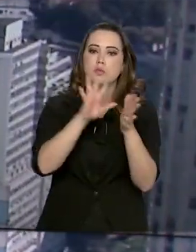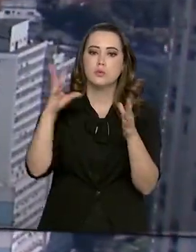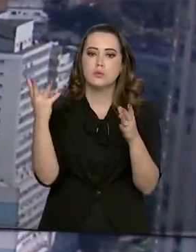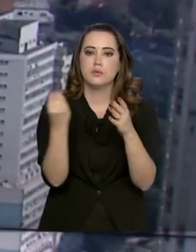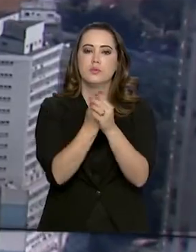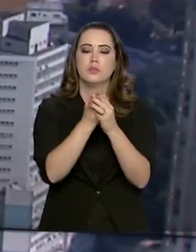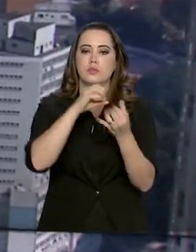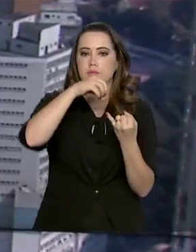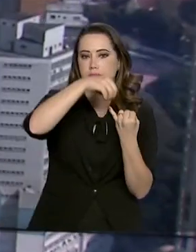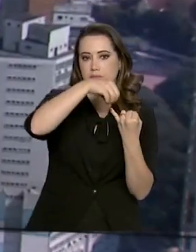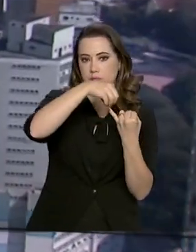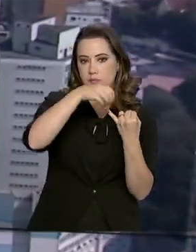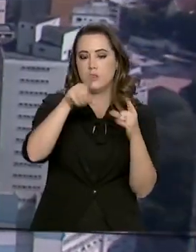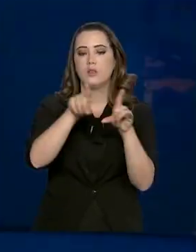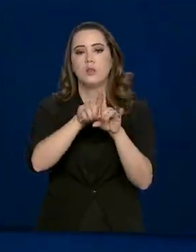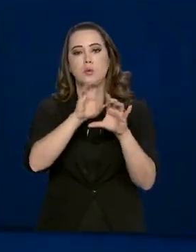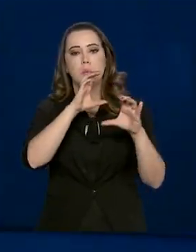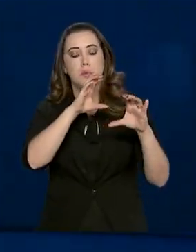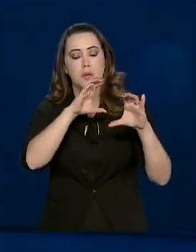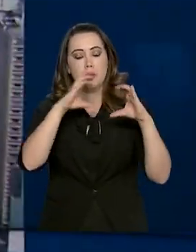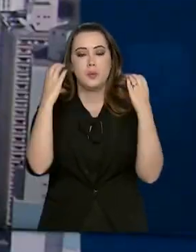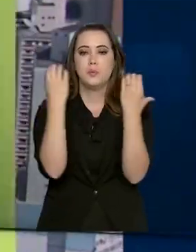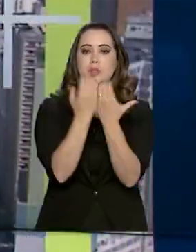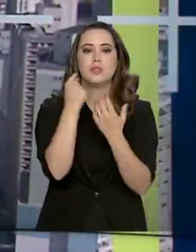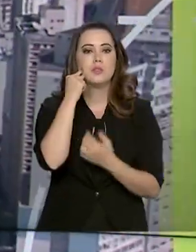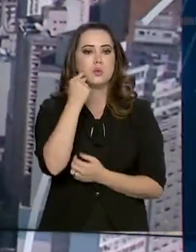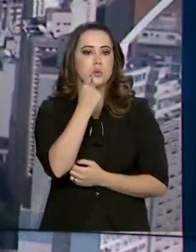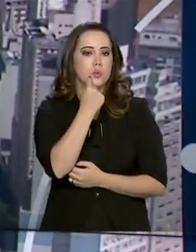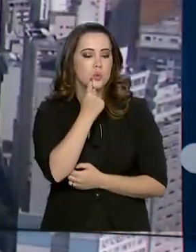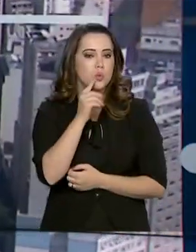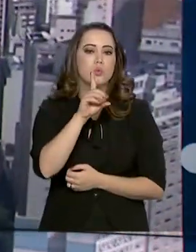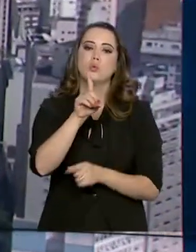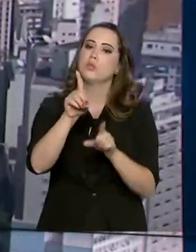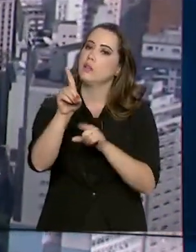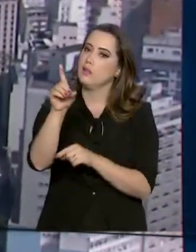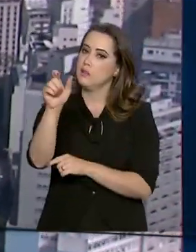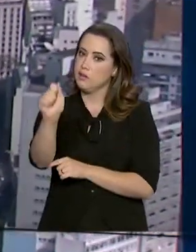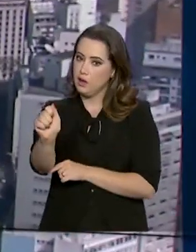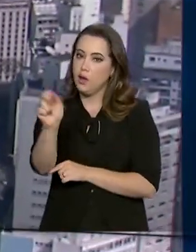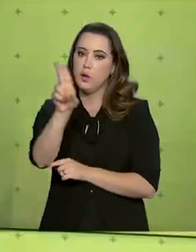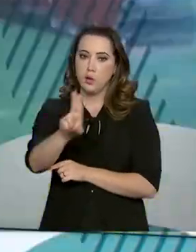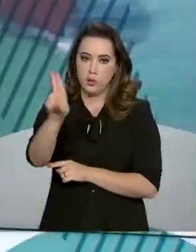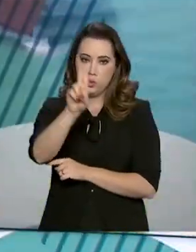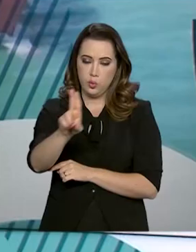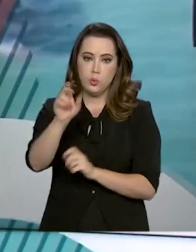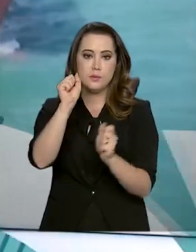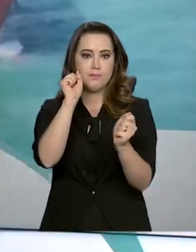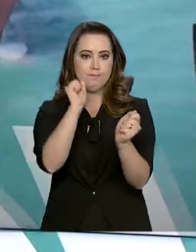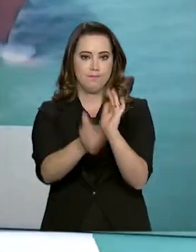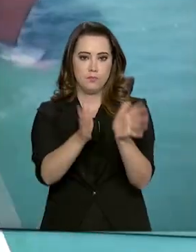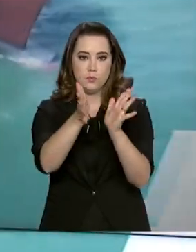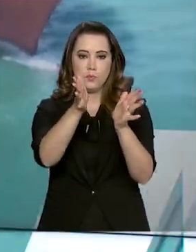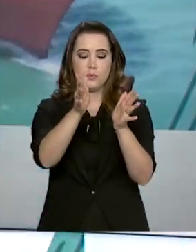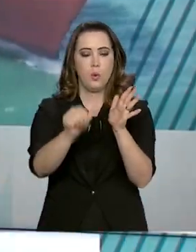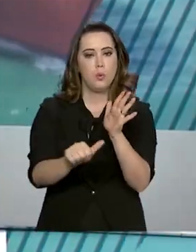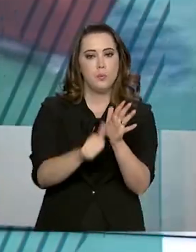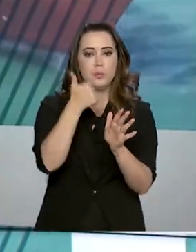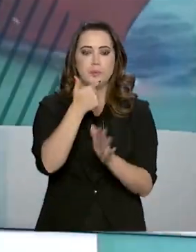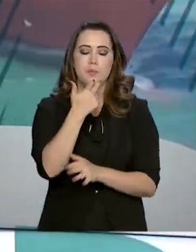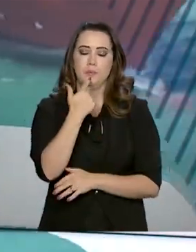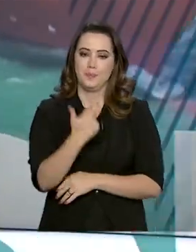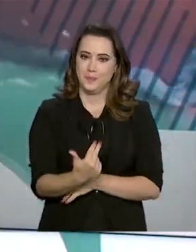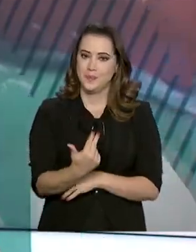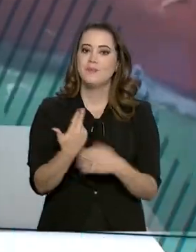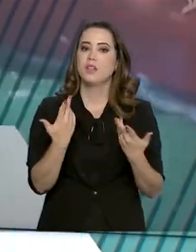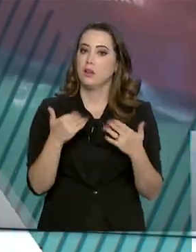e inclusão do Inep para a comunidade surda e deficiente auditiva que tem a língua brasileira de sinais como primeira língua.